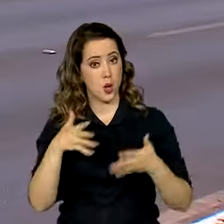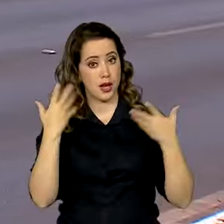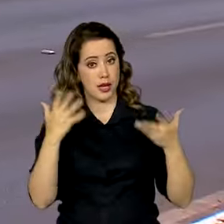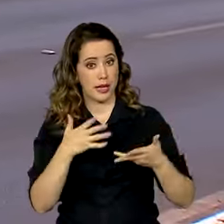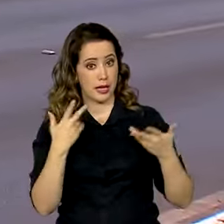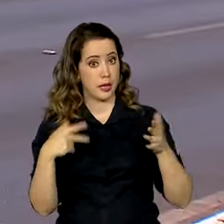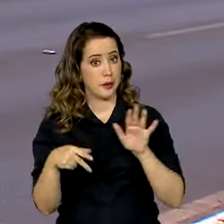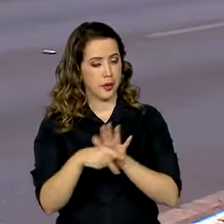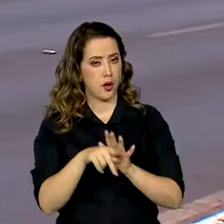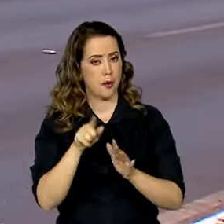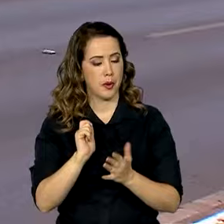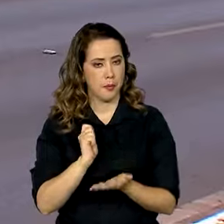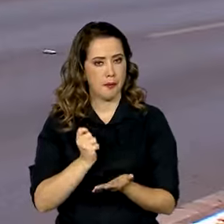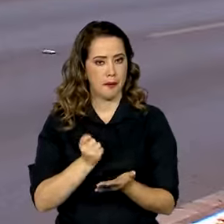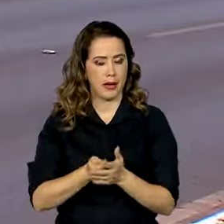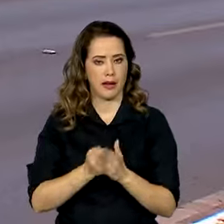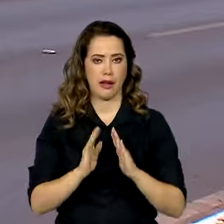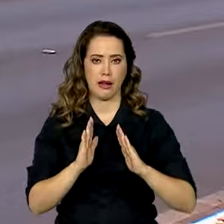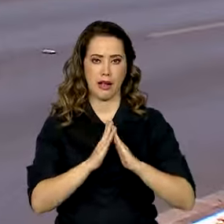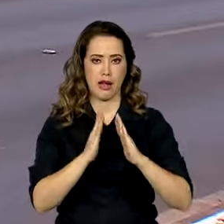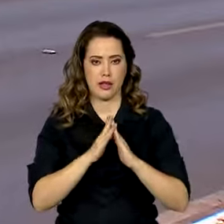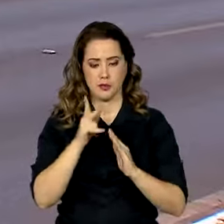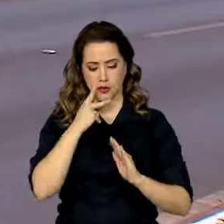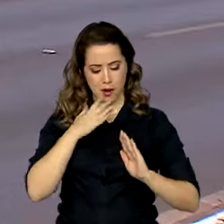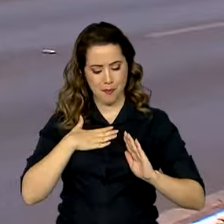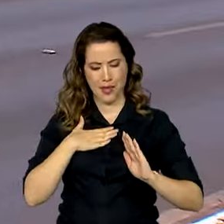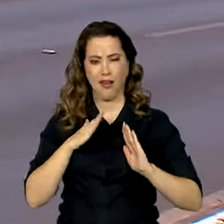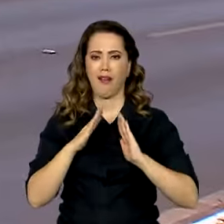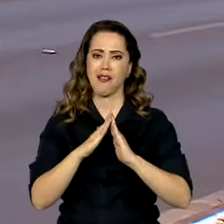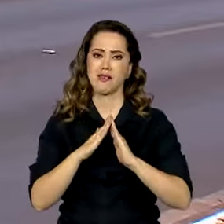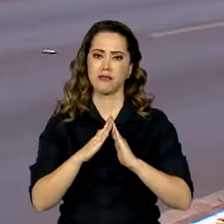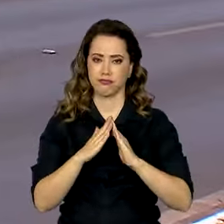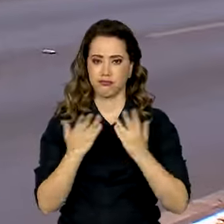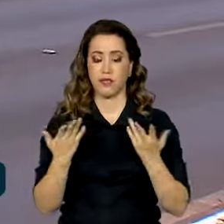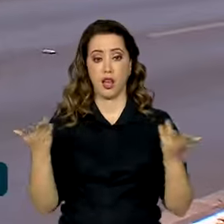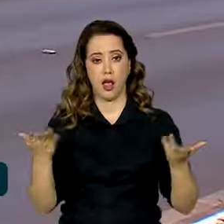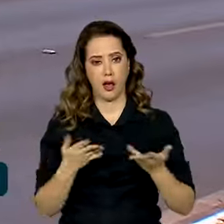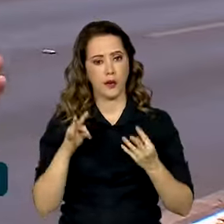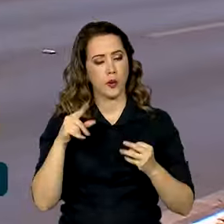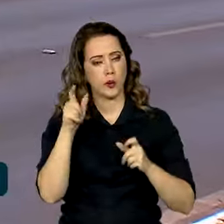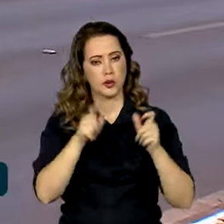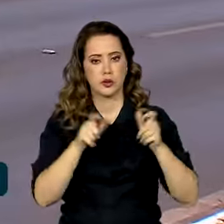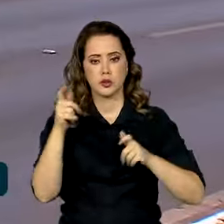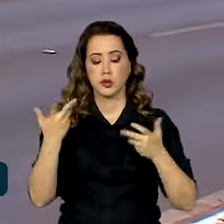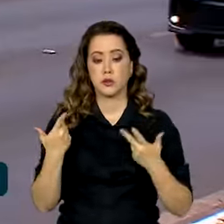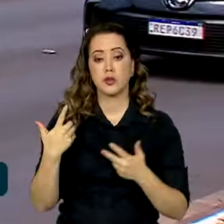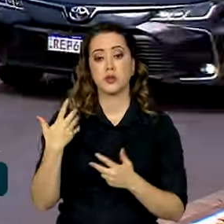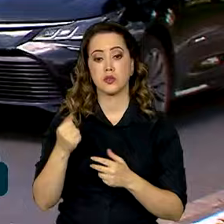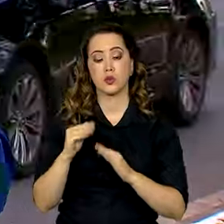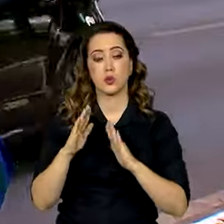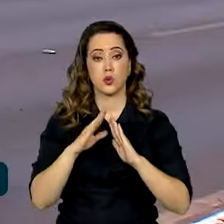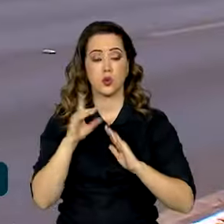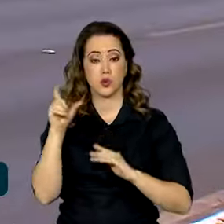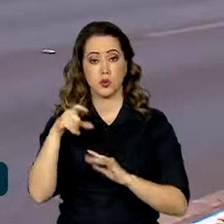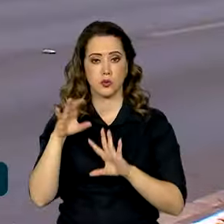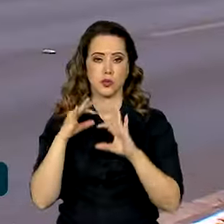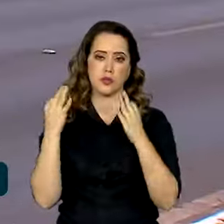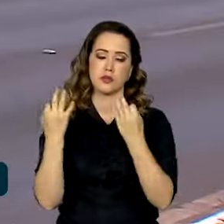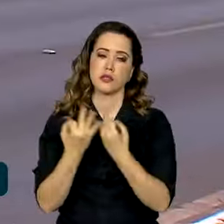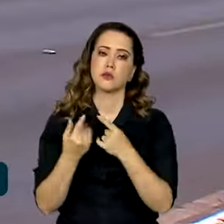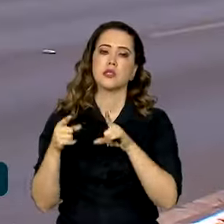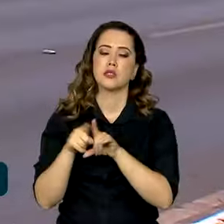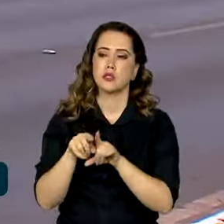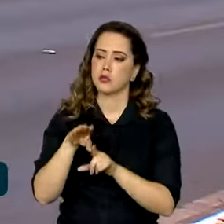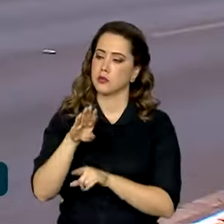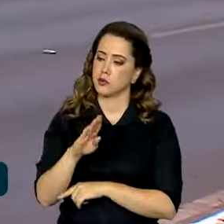mesmo é quitar a casa para chamar de sua. E a partir de agora, todos os beneficiários do Bolsa Família e do